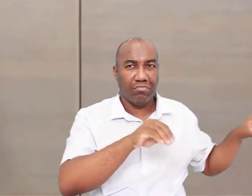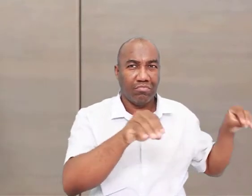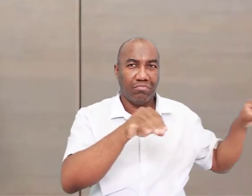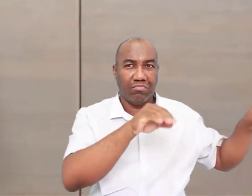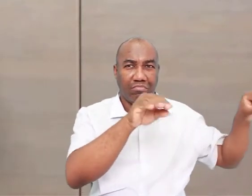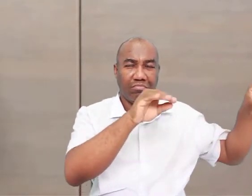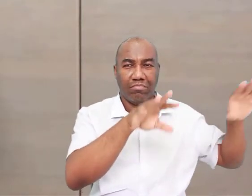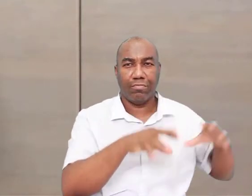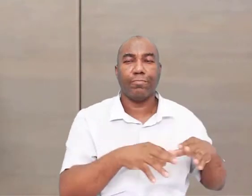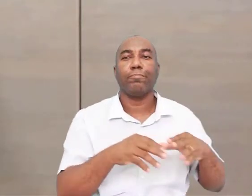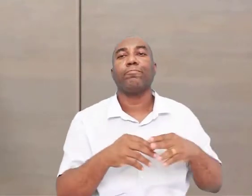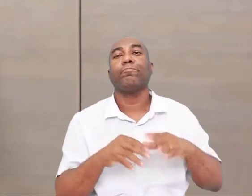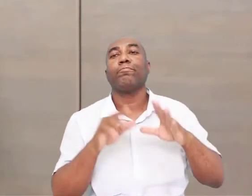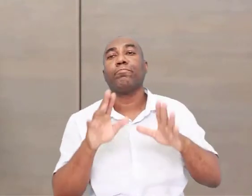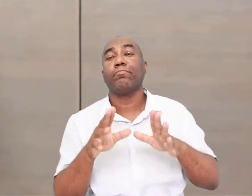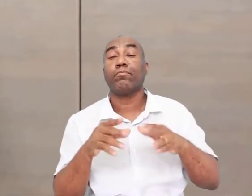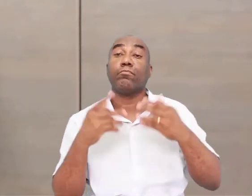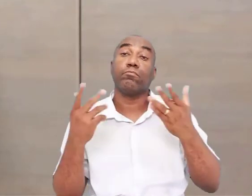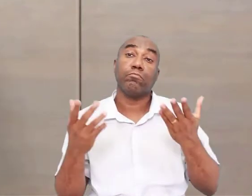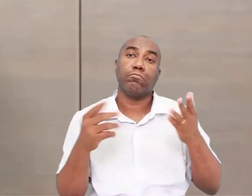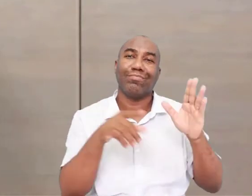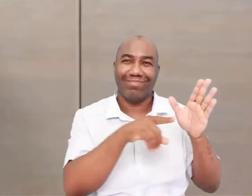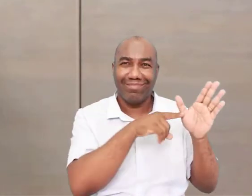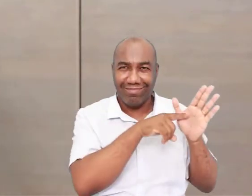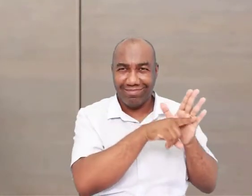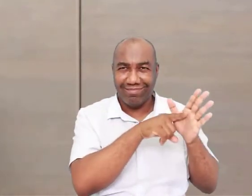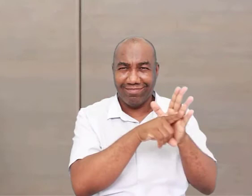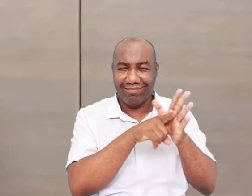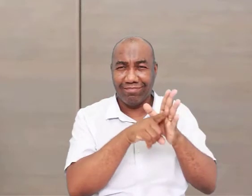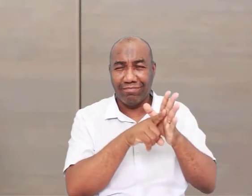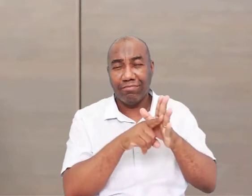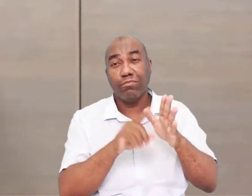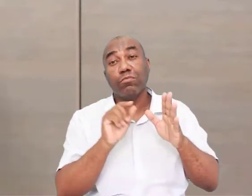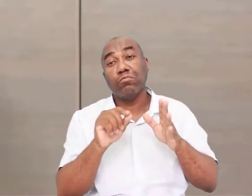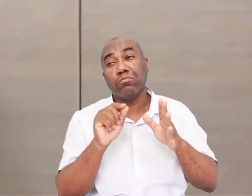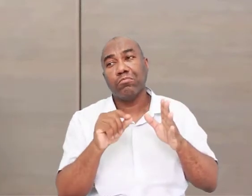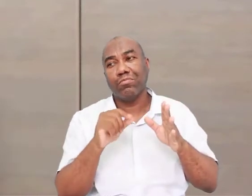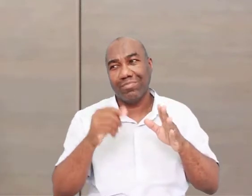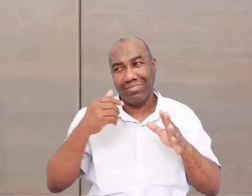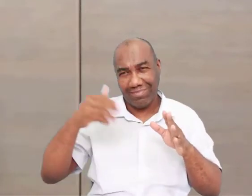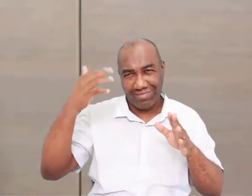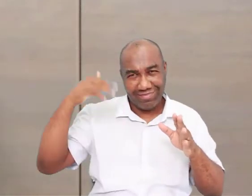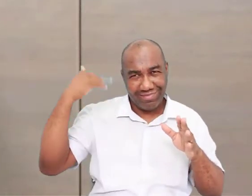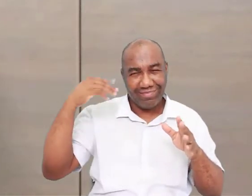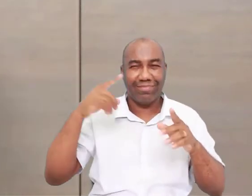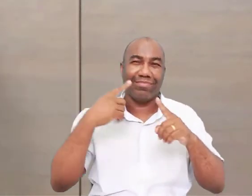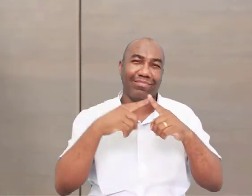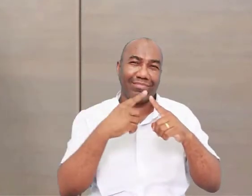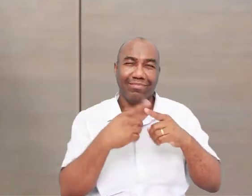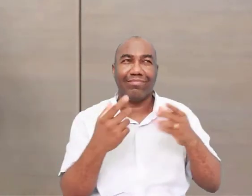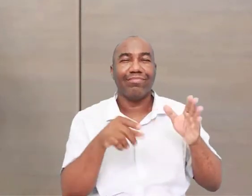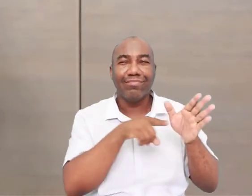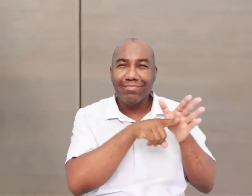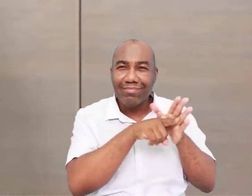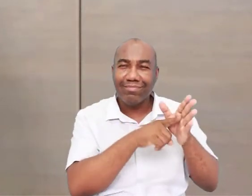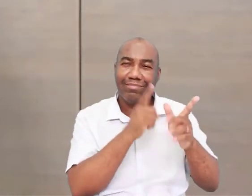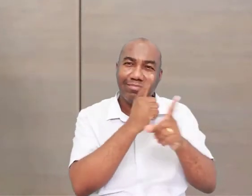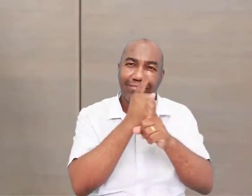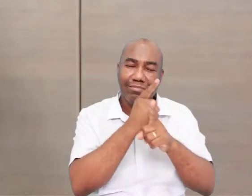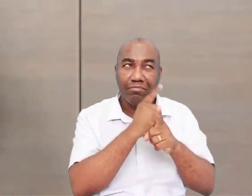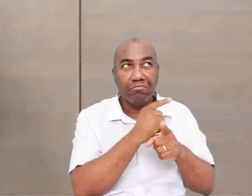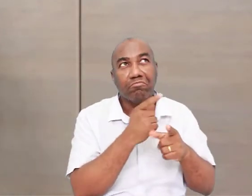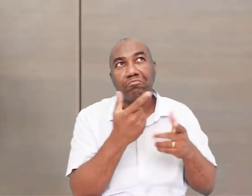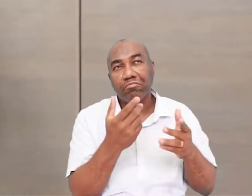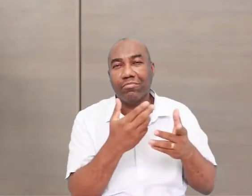Então, acredita-se que nesta fase, por causa dessa busca constante de alimentos e de ambientes